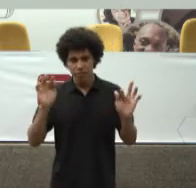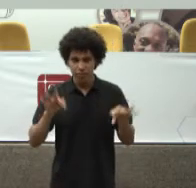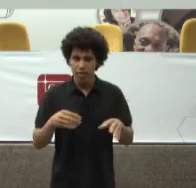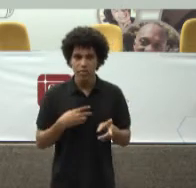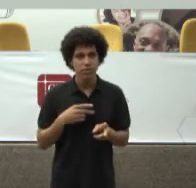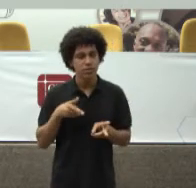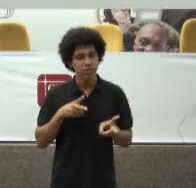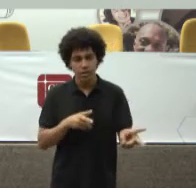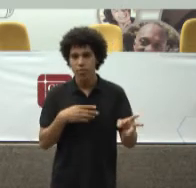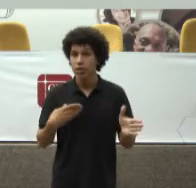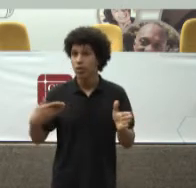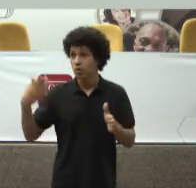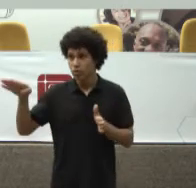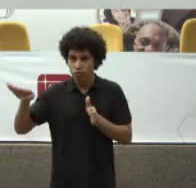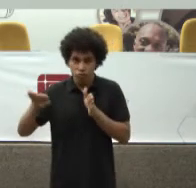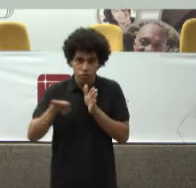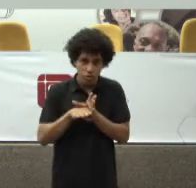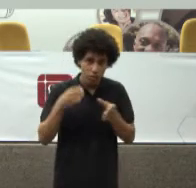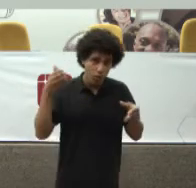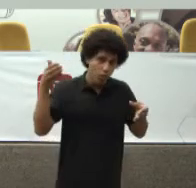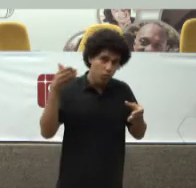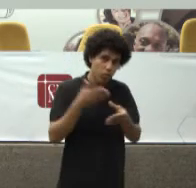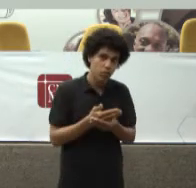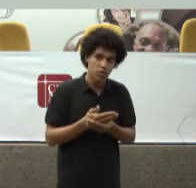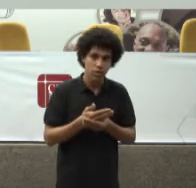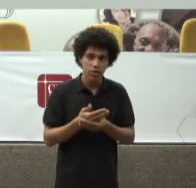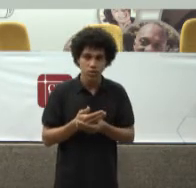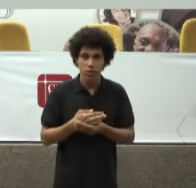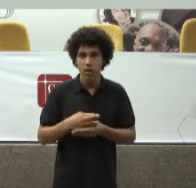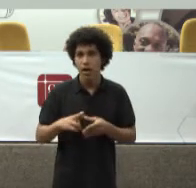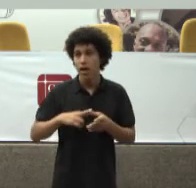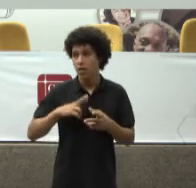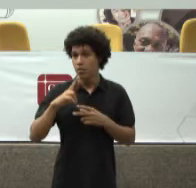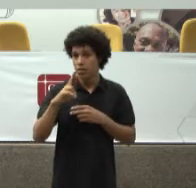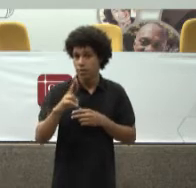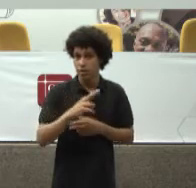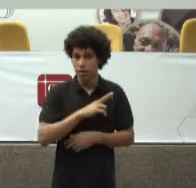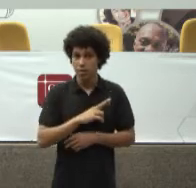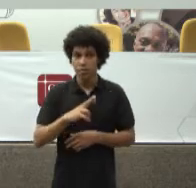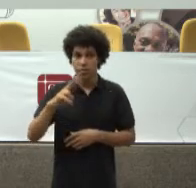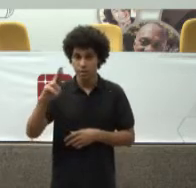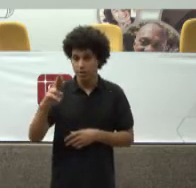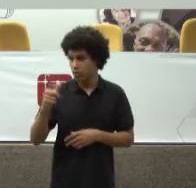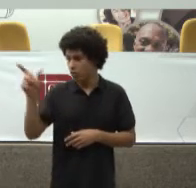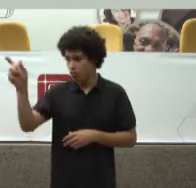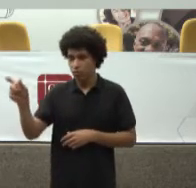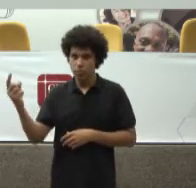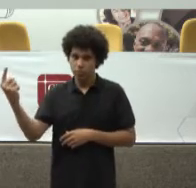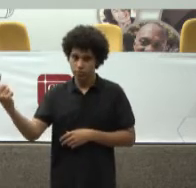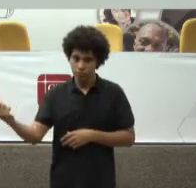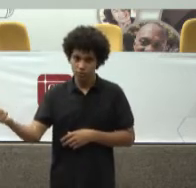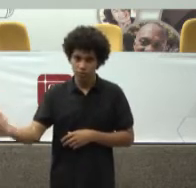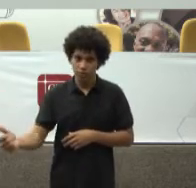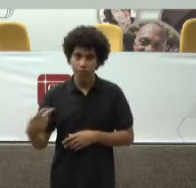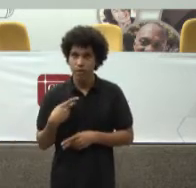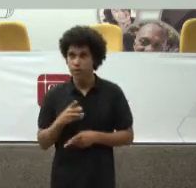que chega Uma ação Uma representação individual Nós encaminhamos Para a defensoria E